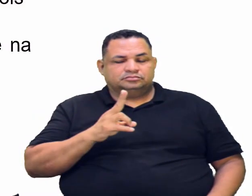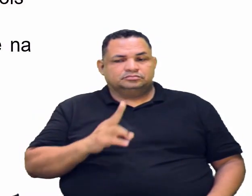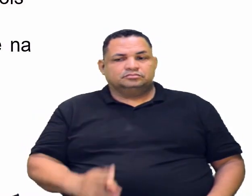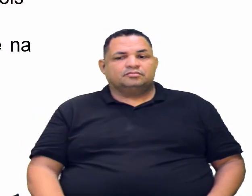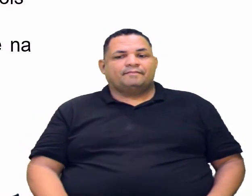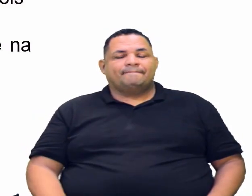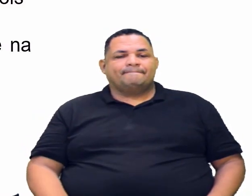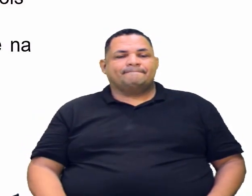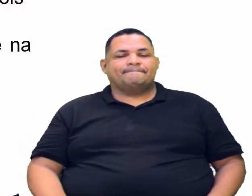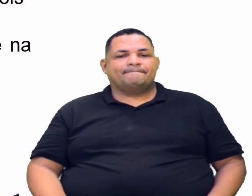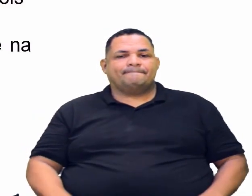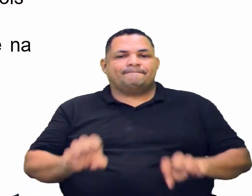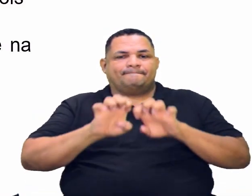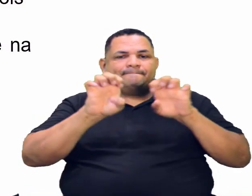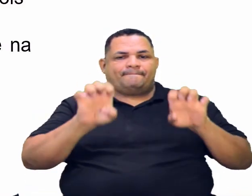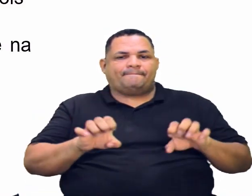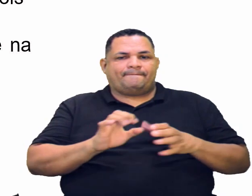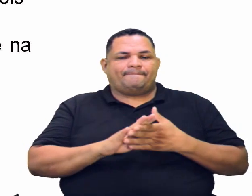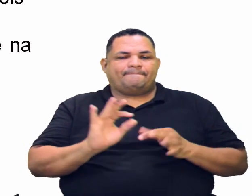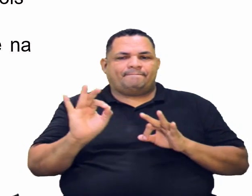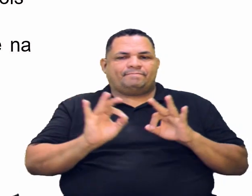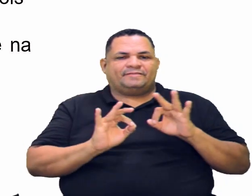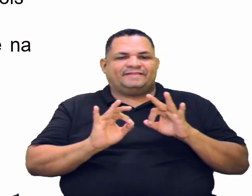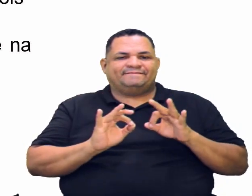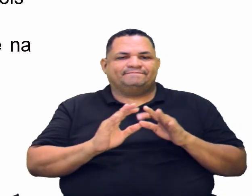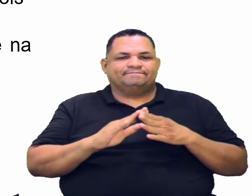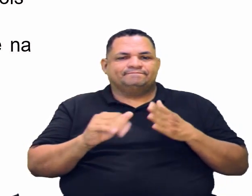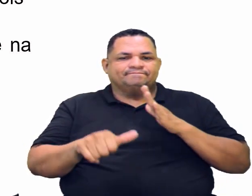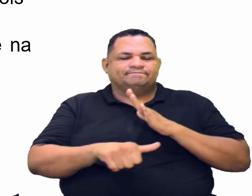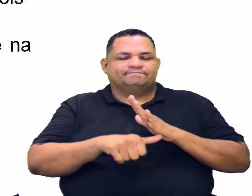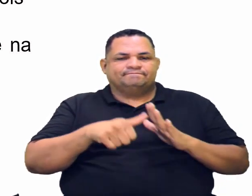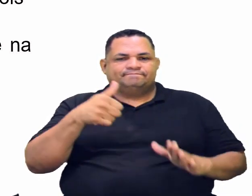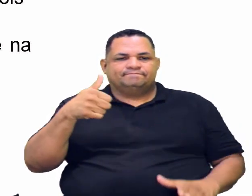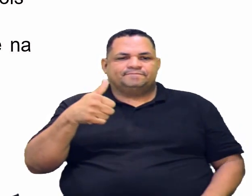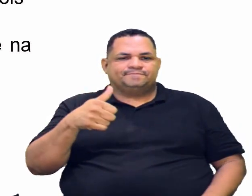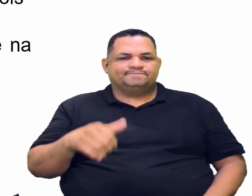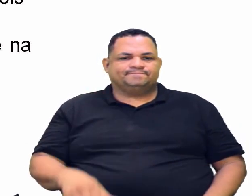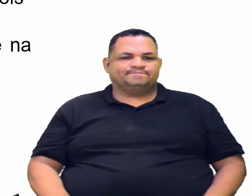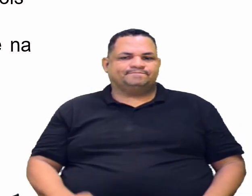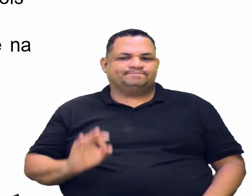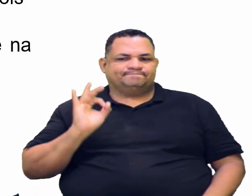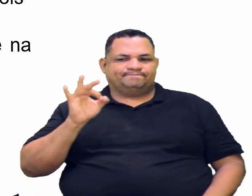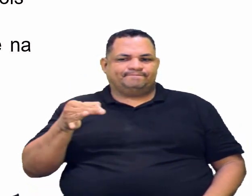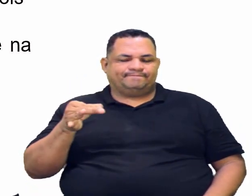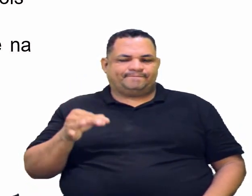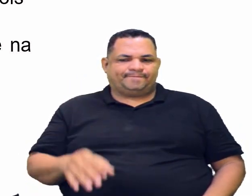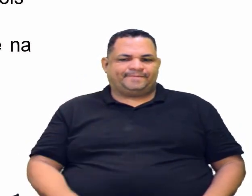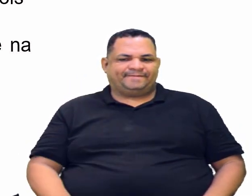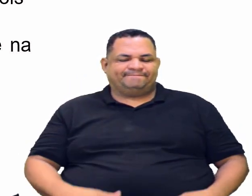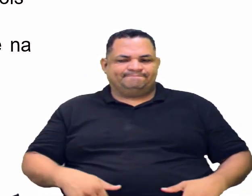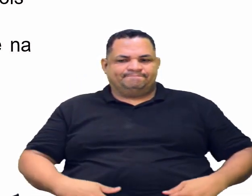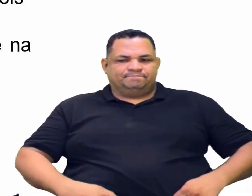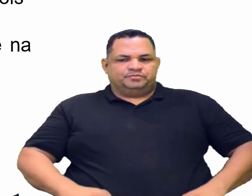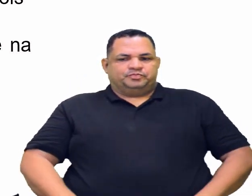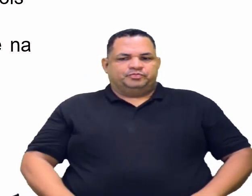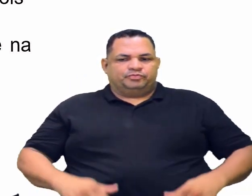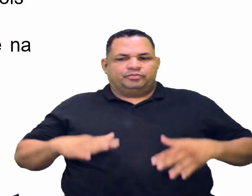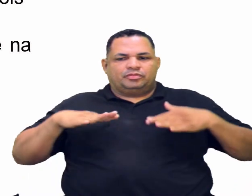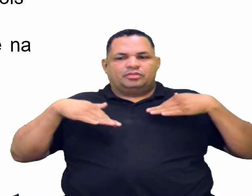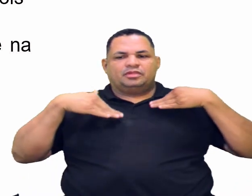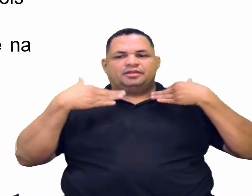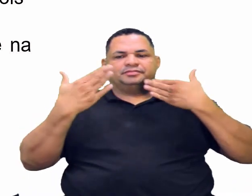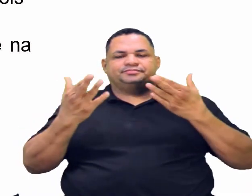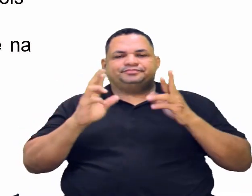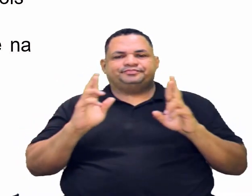pela estrutura do composto. Então, a primeira afirmativa, ela está correta. Quando a gente tem